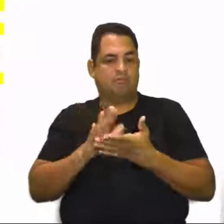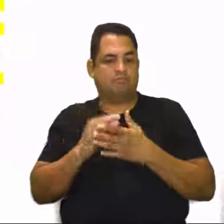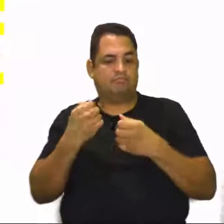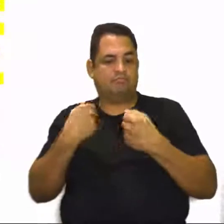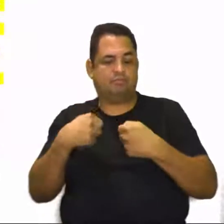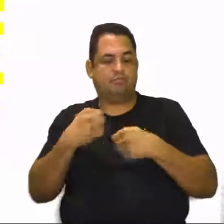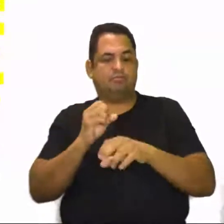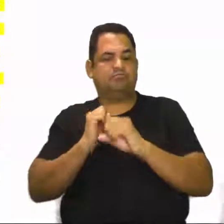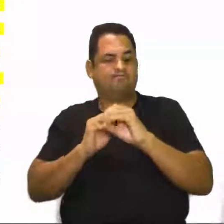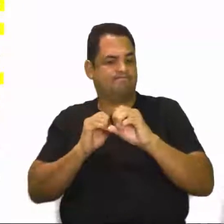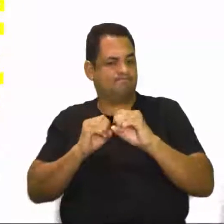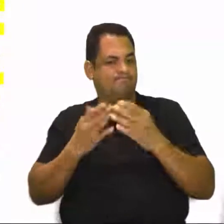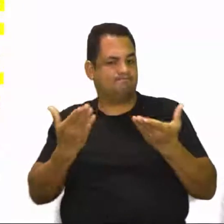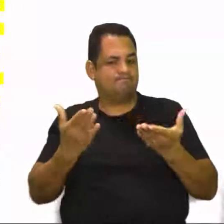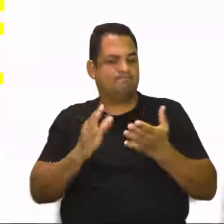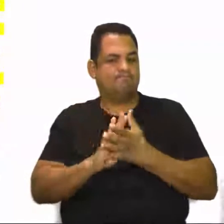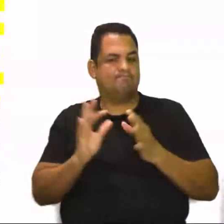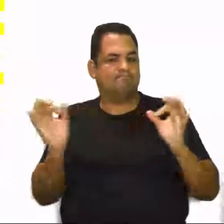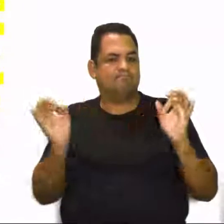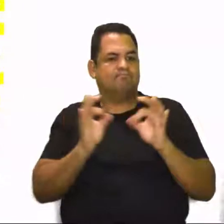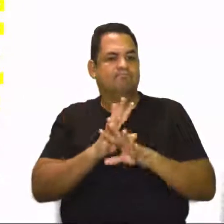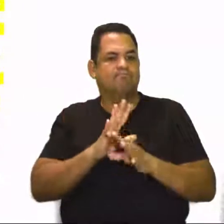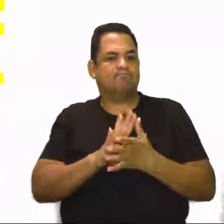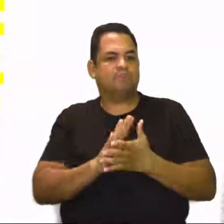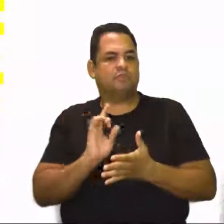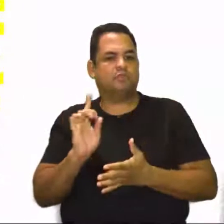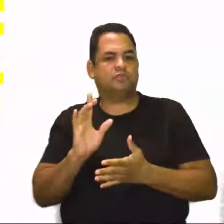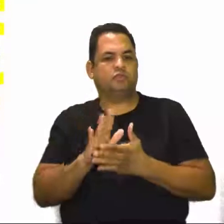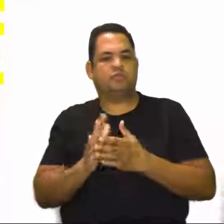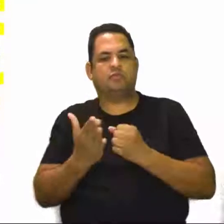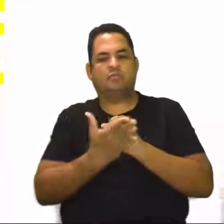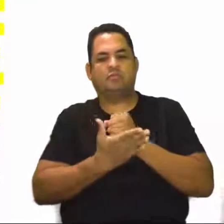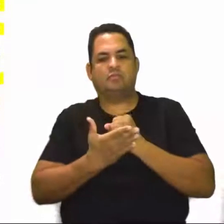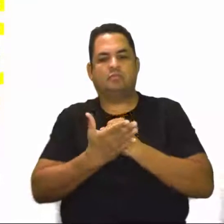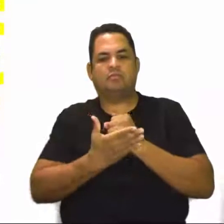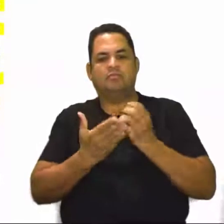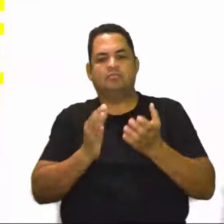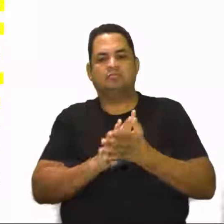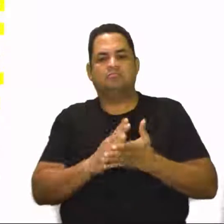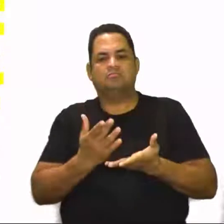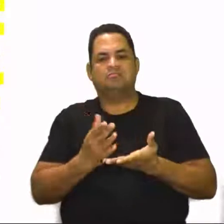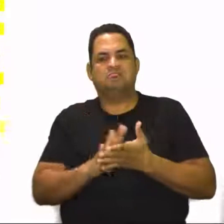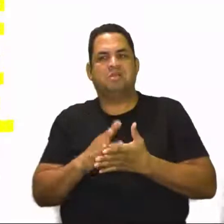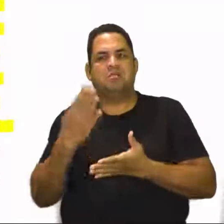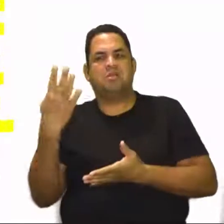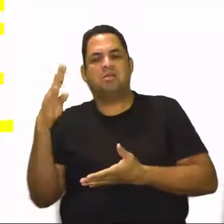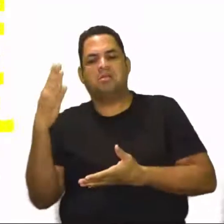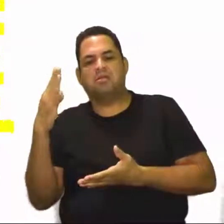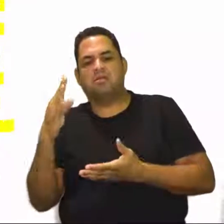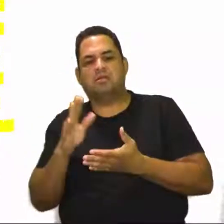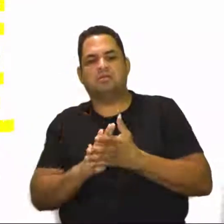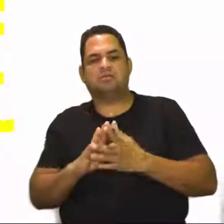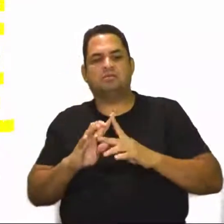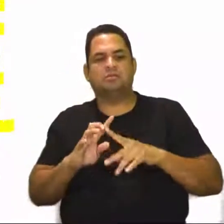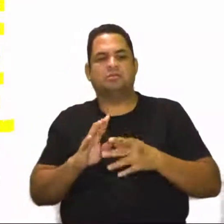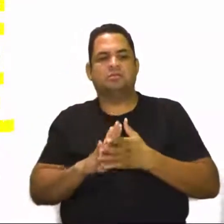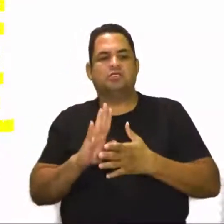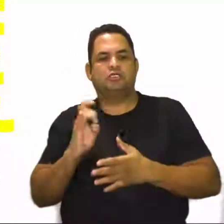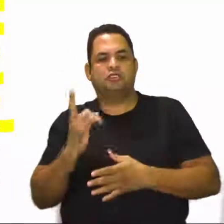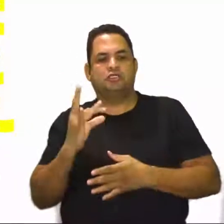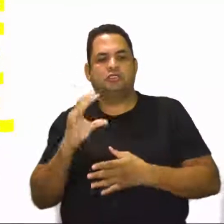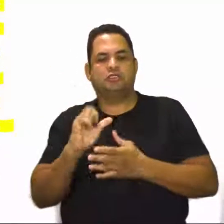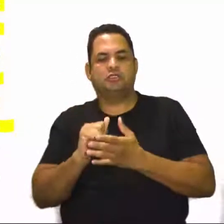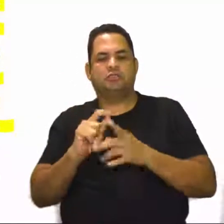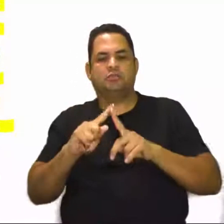e, portanto, deve ser tratada não apenas como base em referências de natureza biológica e higienista,